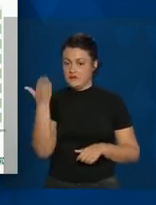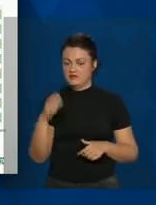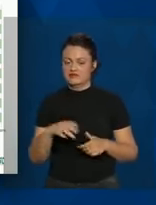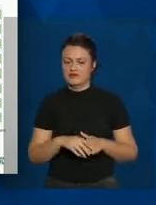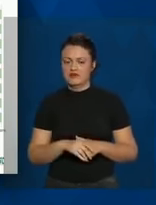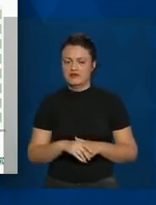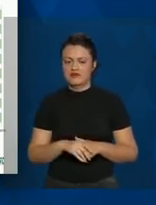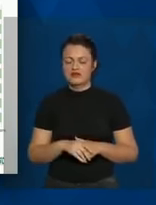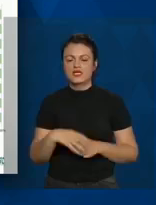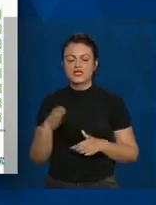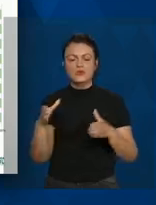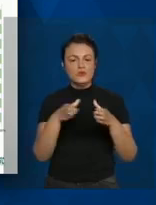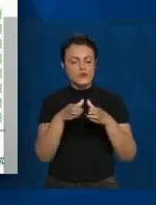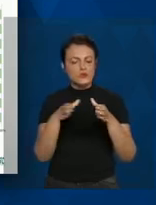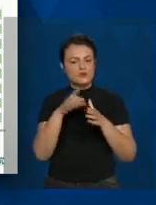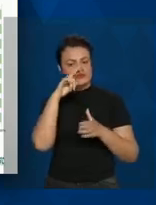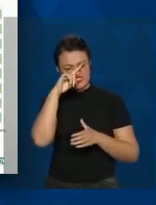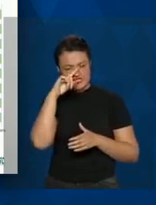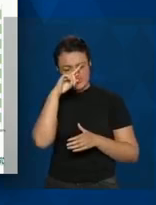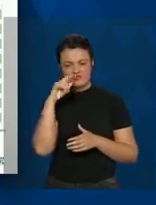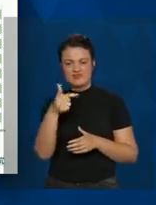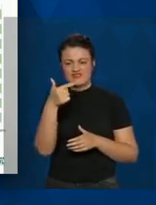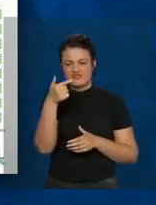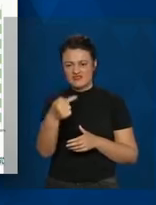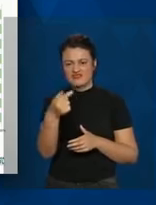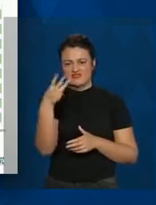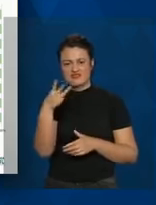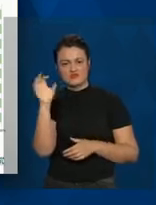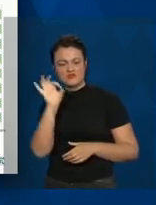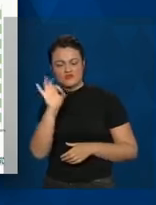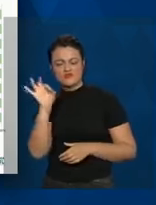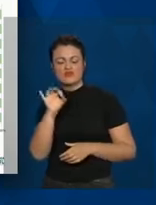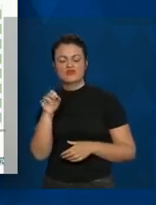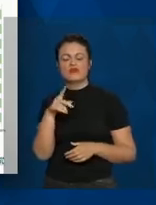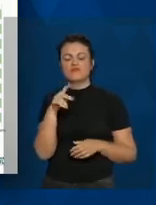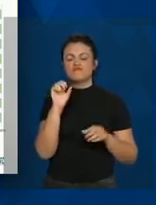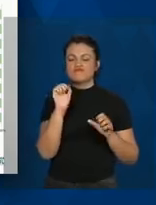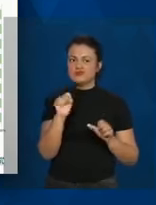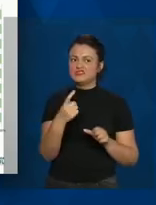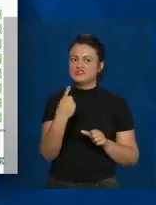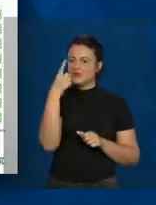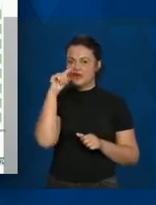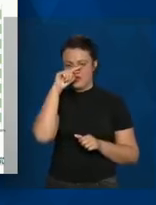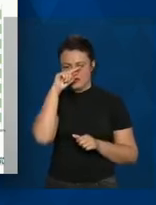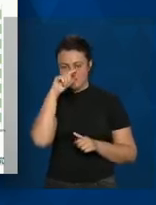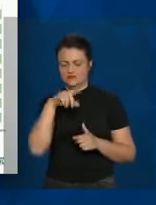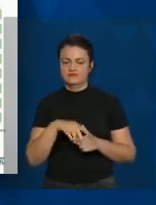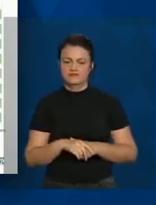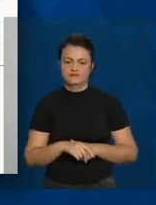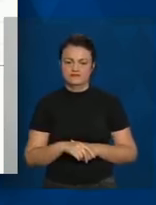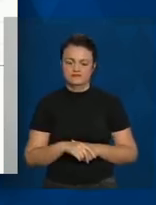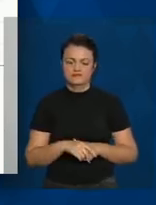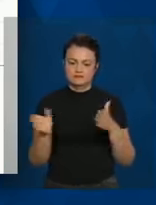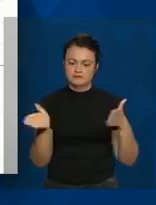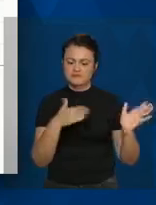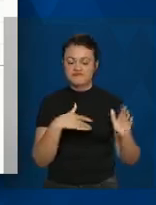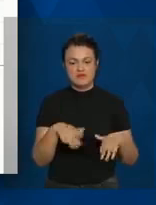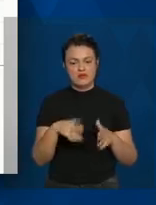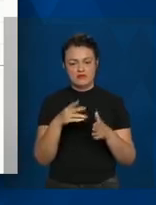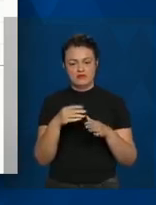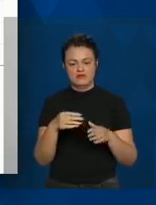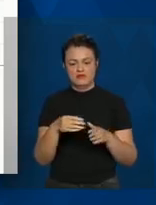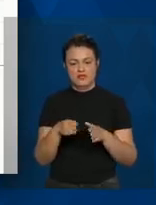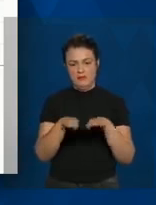e nos grupos de risco, 73% apresenta pelo menos um fator de risco, pode passar, esse padrão não mudou.